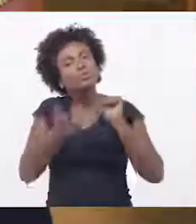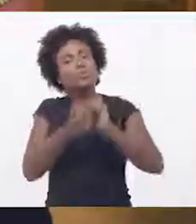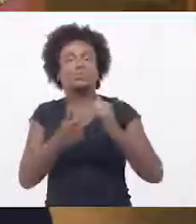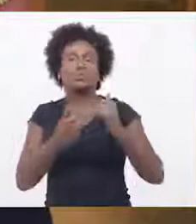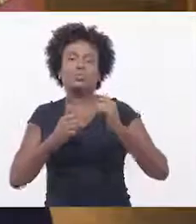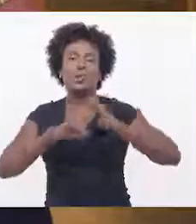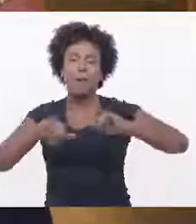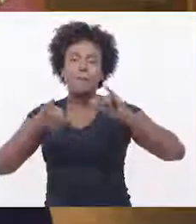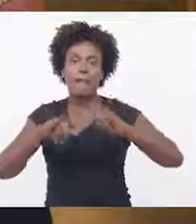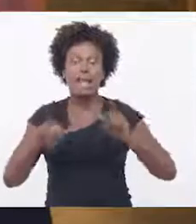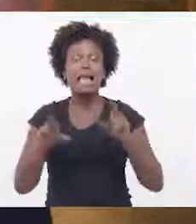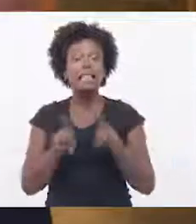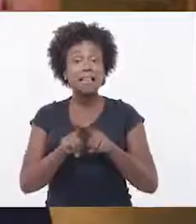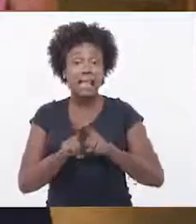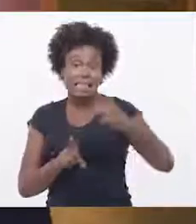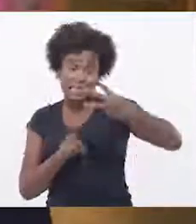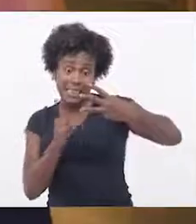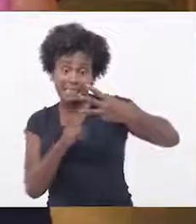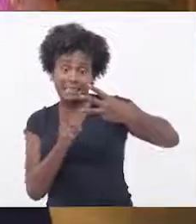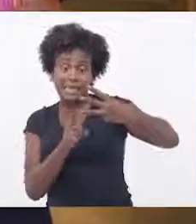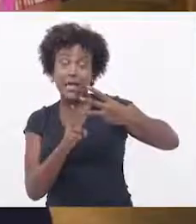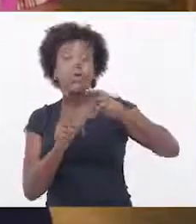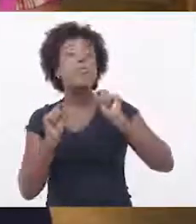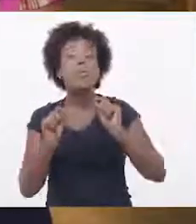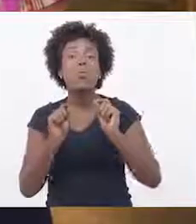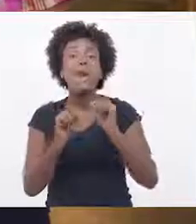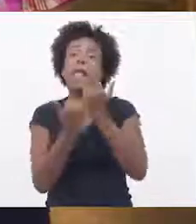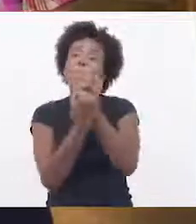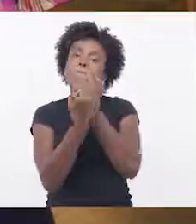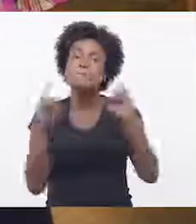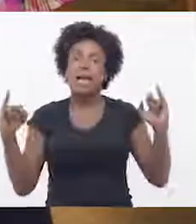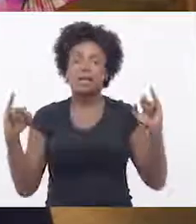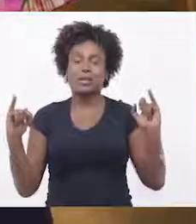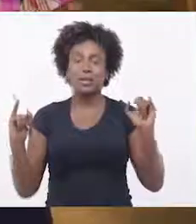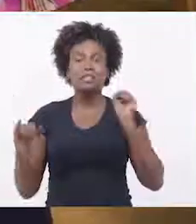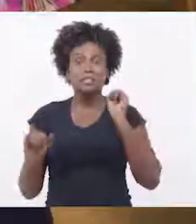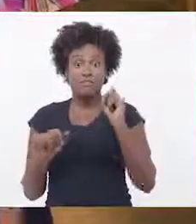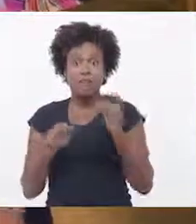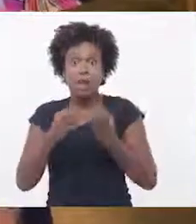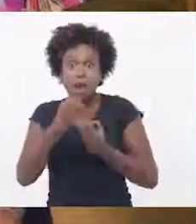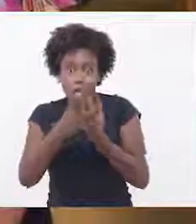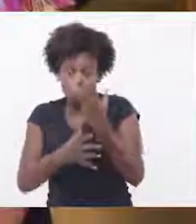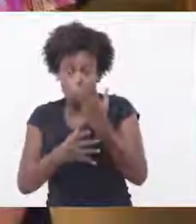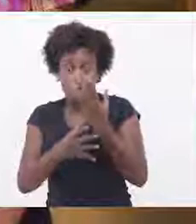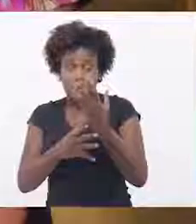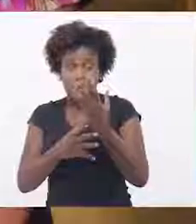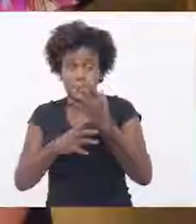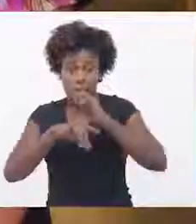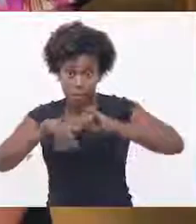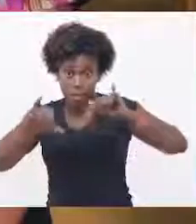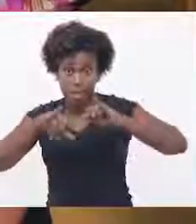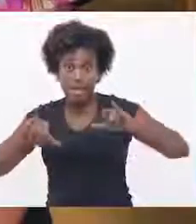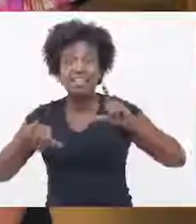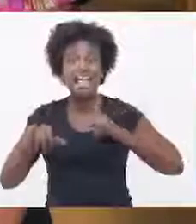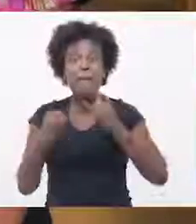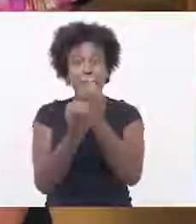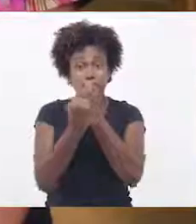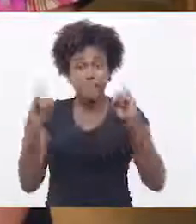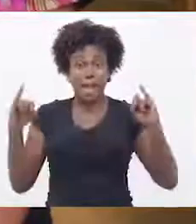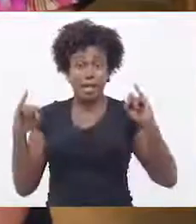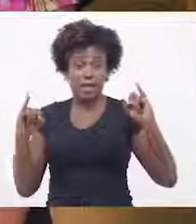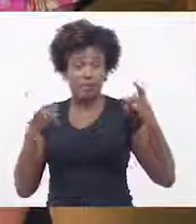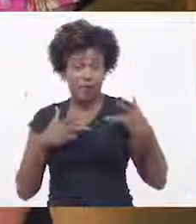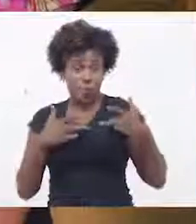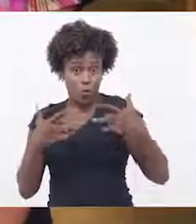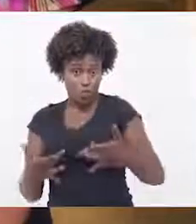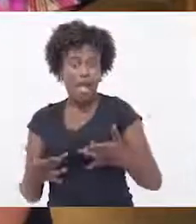qualidade a atividade deles, eles vão percebendo quanto eles estão crescendo, fazendo parte da campanha. O terceiro é o impacto. Quando a gente cria